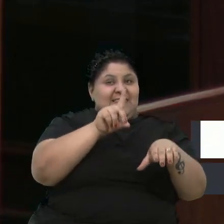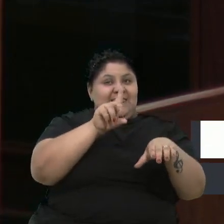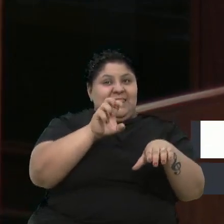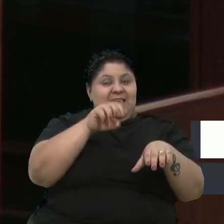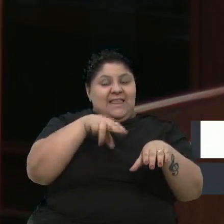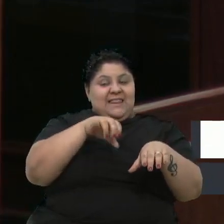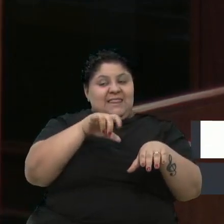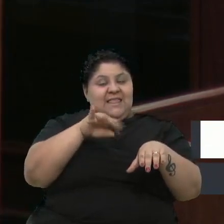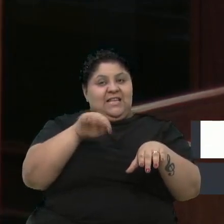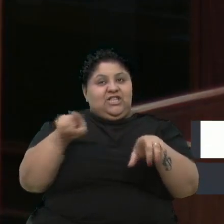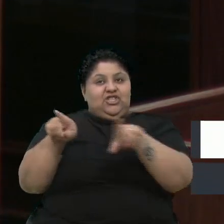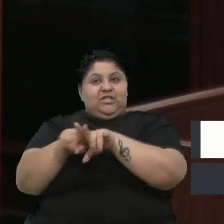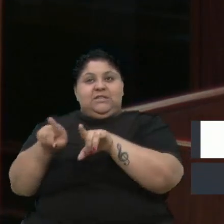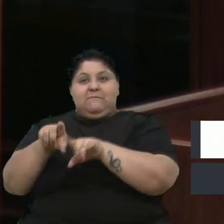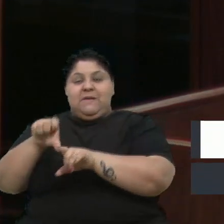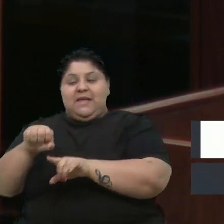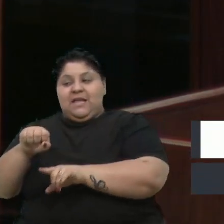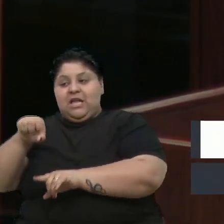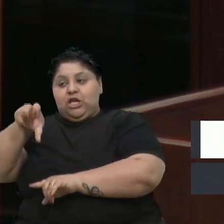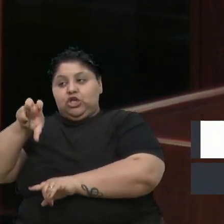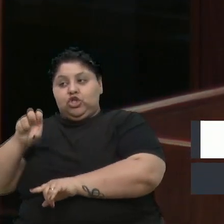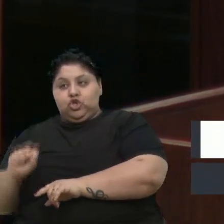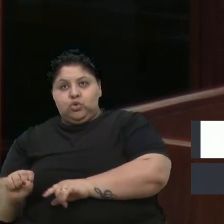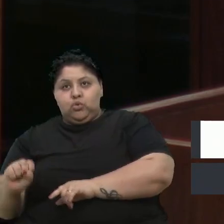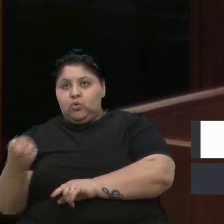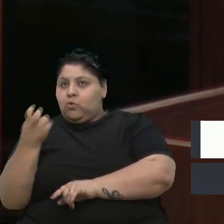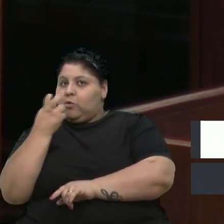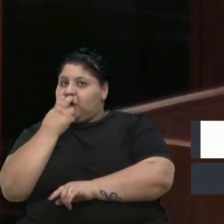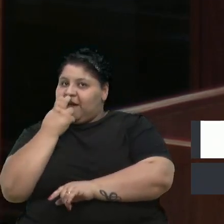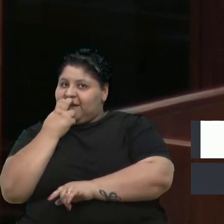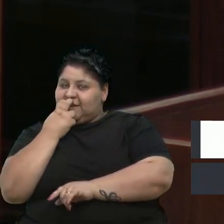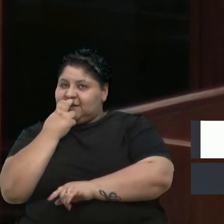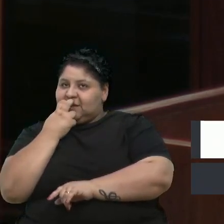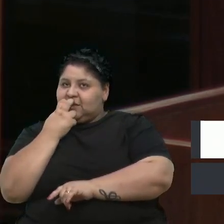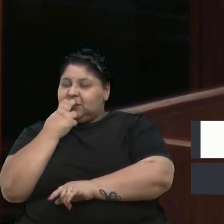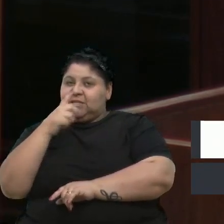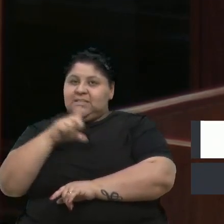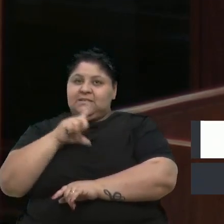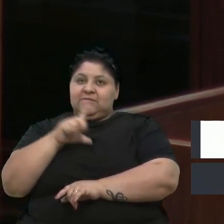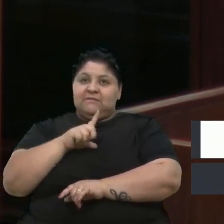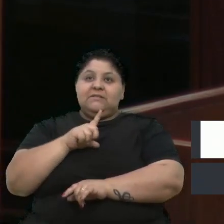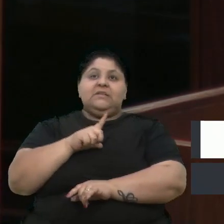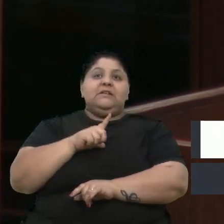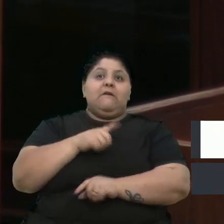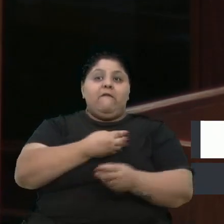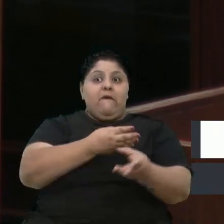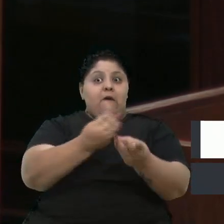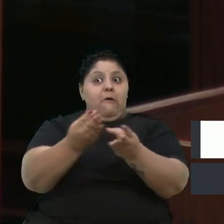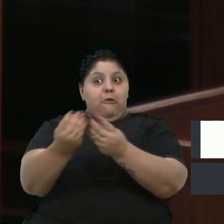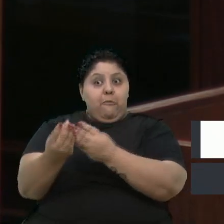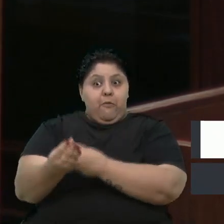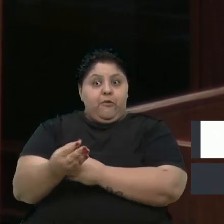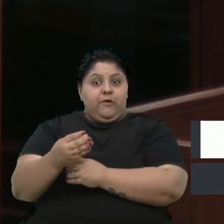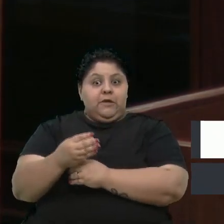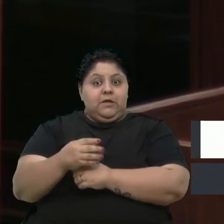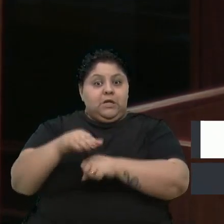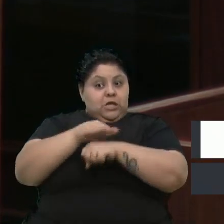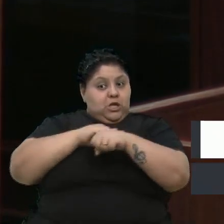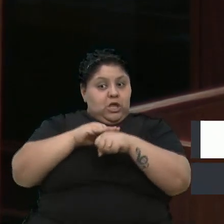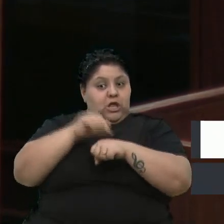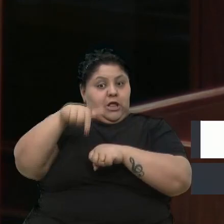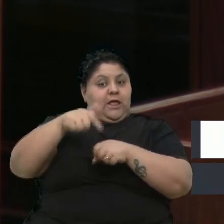E deu uma boa repercussão dentro da cidade de Catechia do Sul, mostrando essa grande